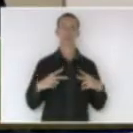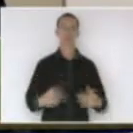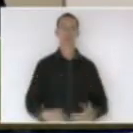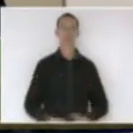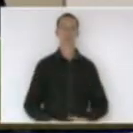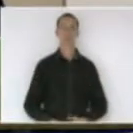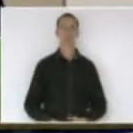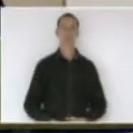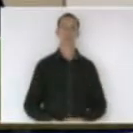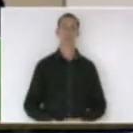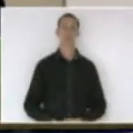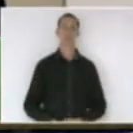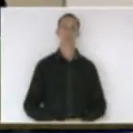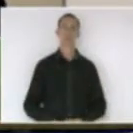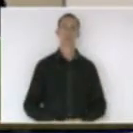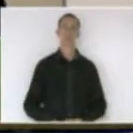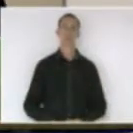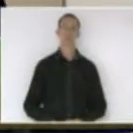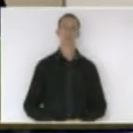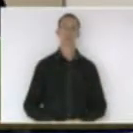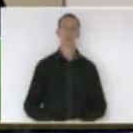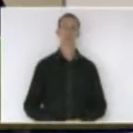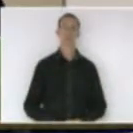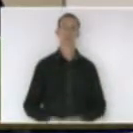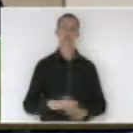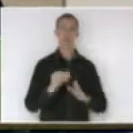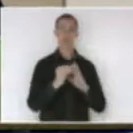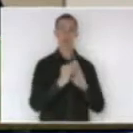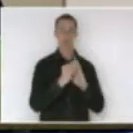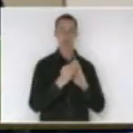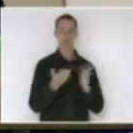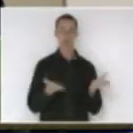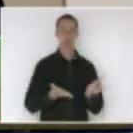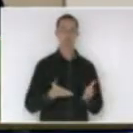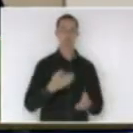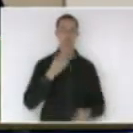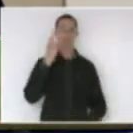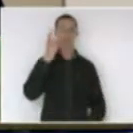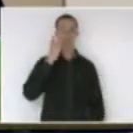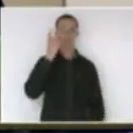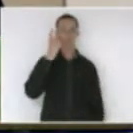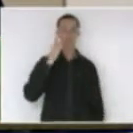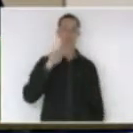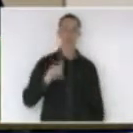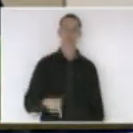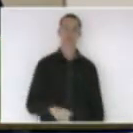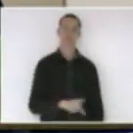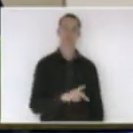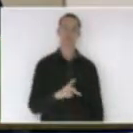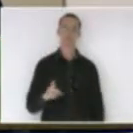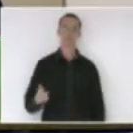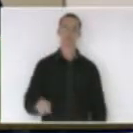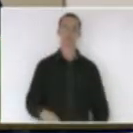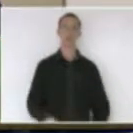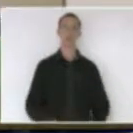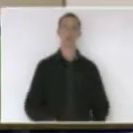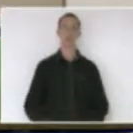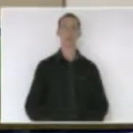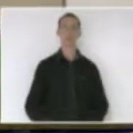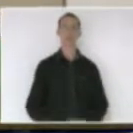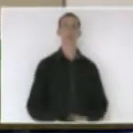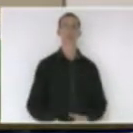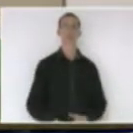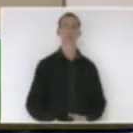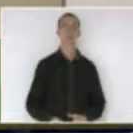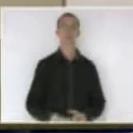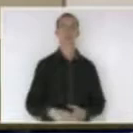pela ordem deputado padre Pedro Baldeceira com a